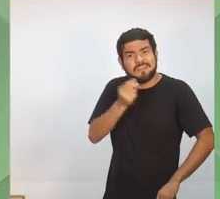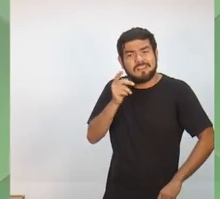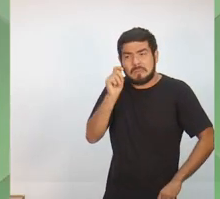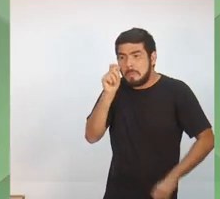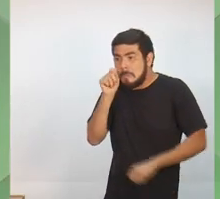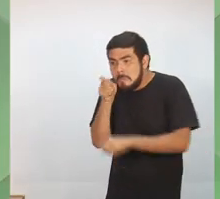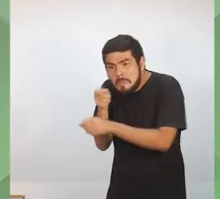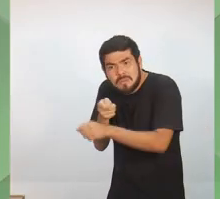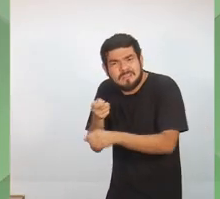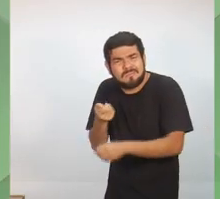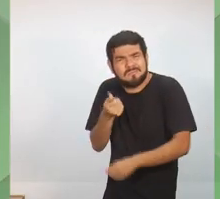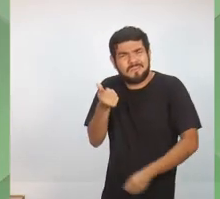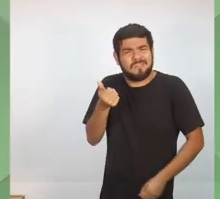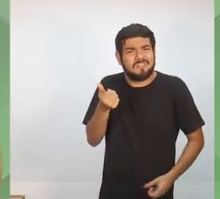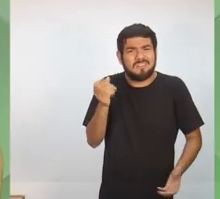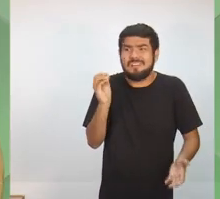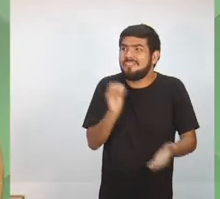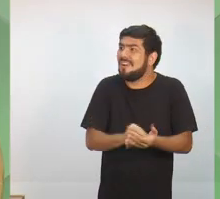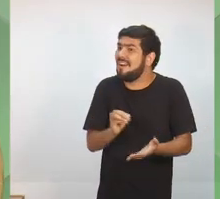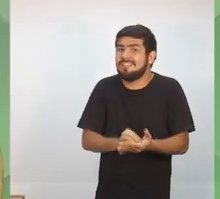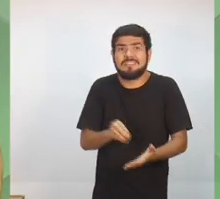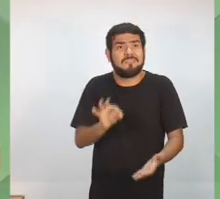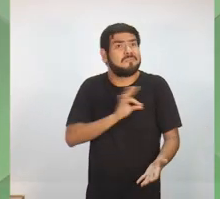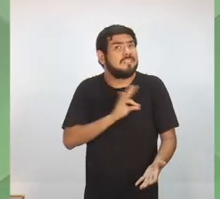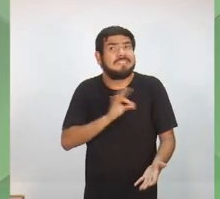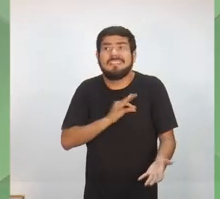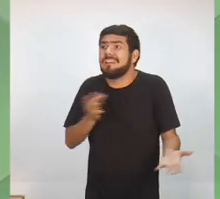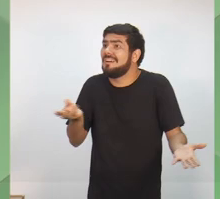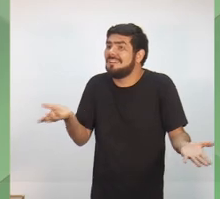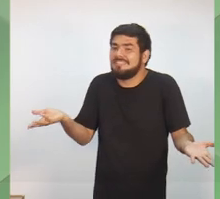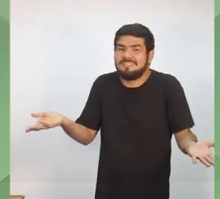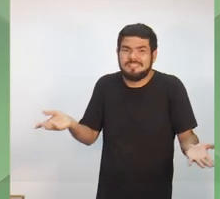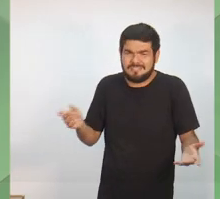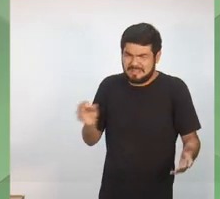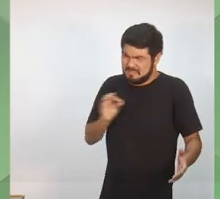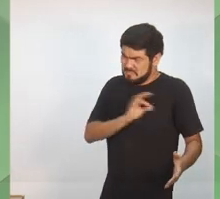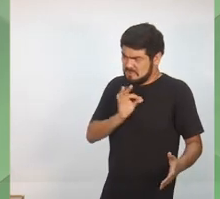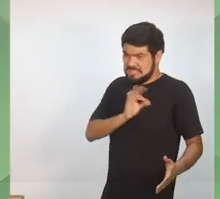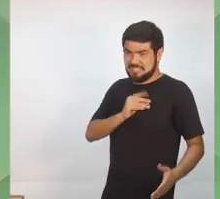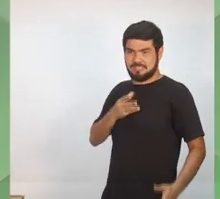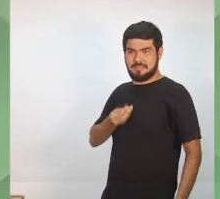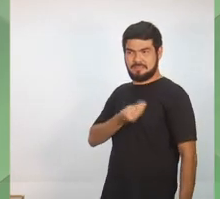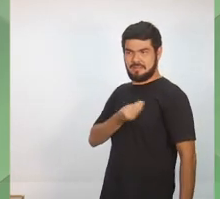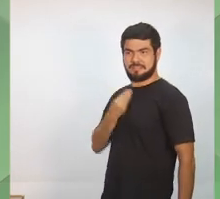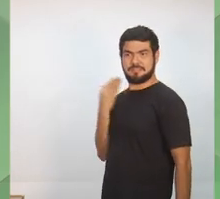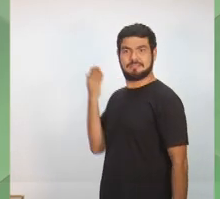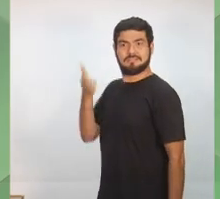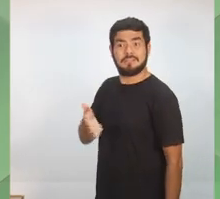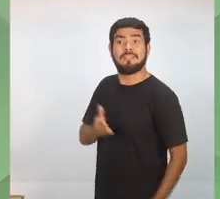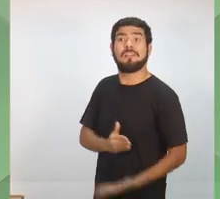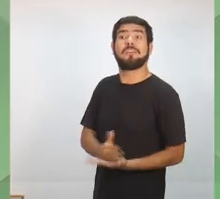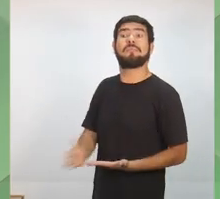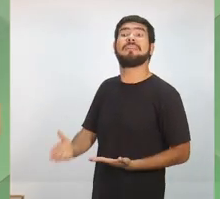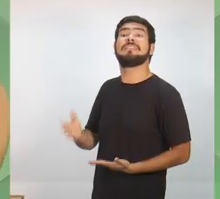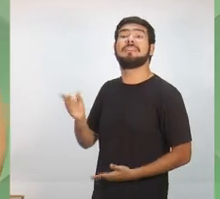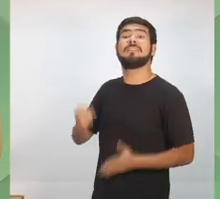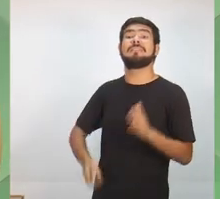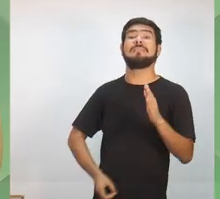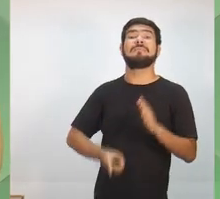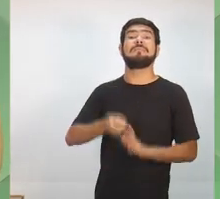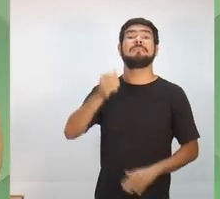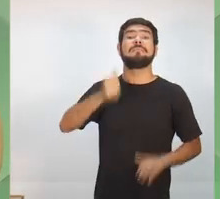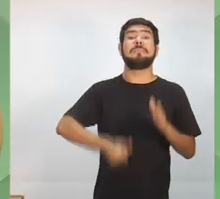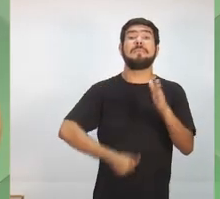existe policial que possa fazer o seu trabalho. O Polícia Presente, ele já vai começar no dia 1º de